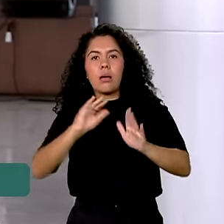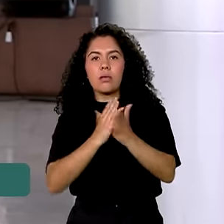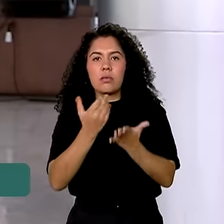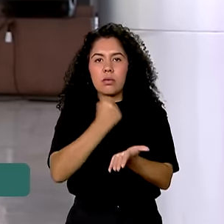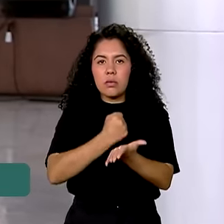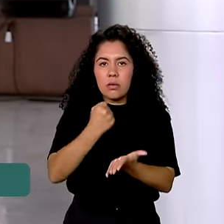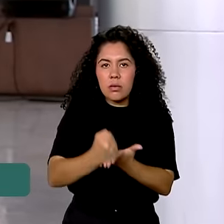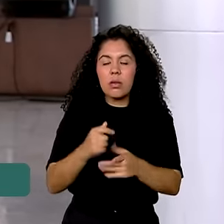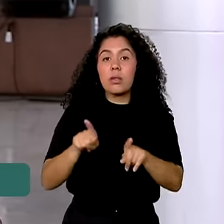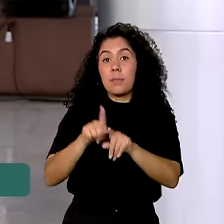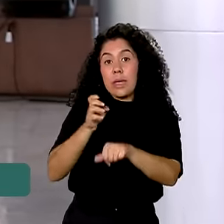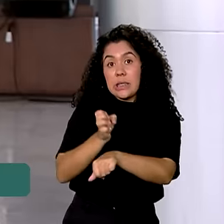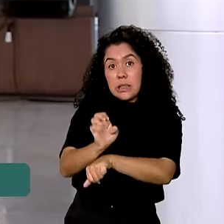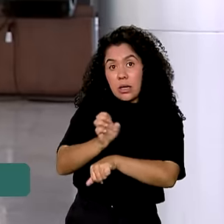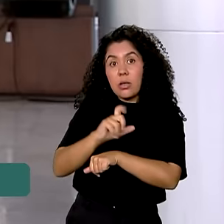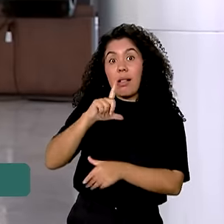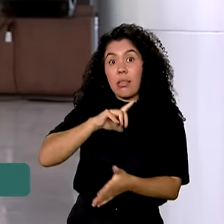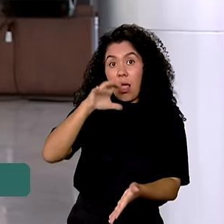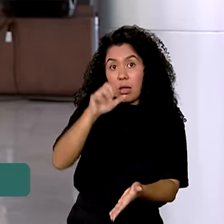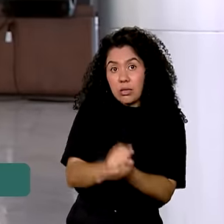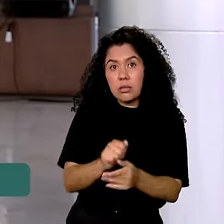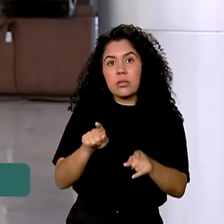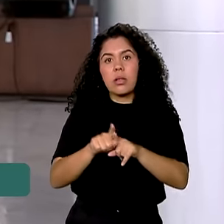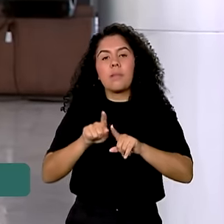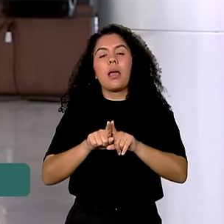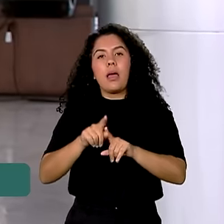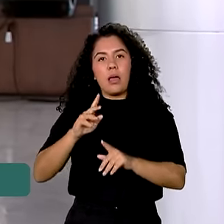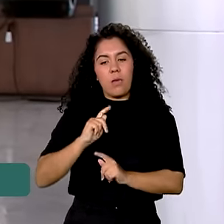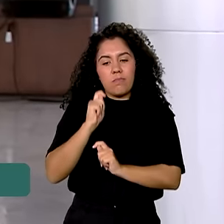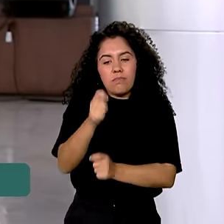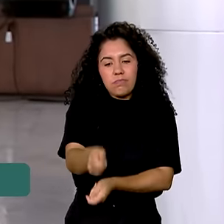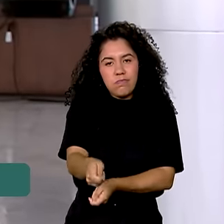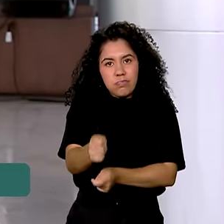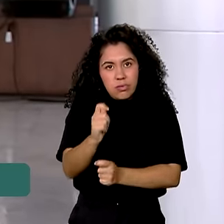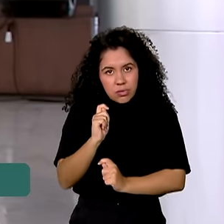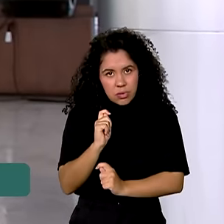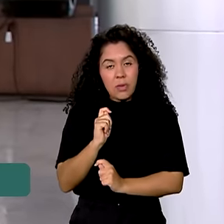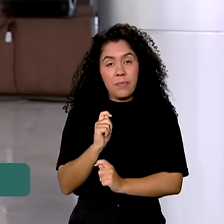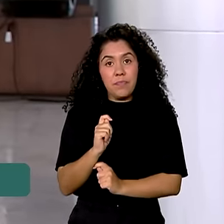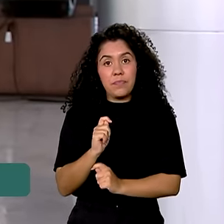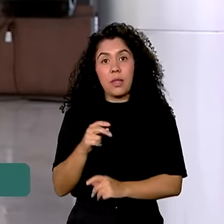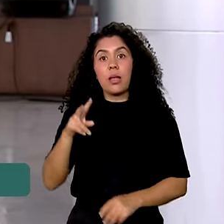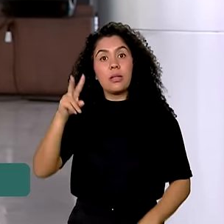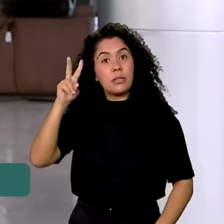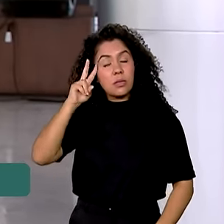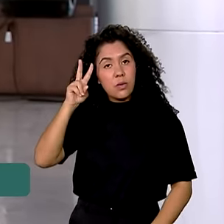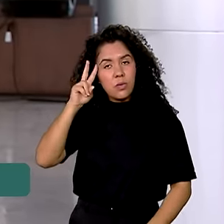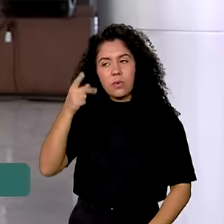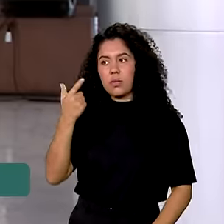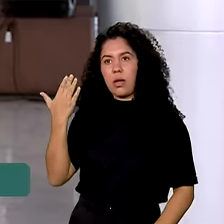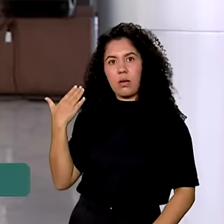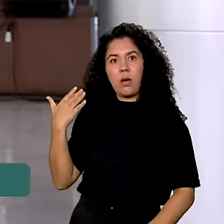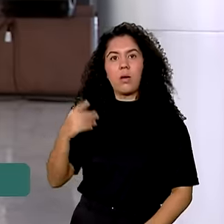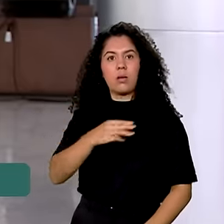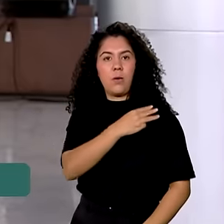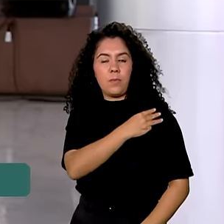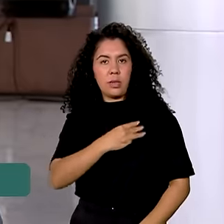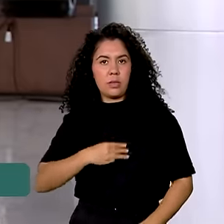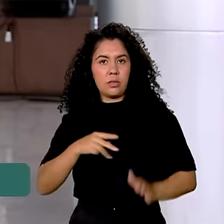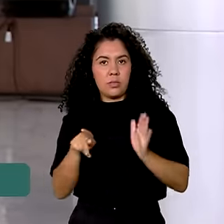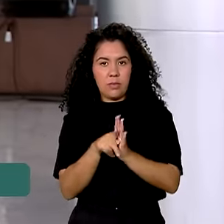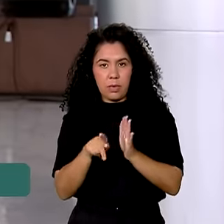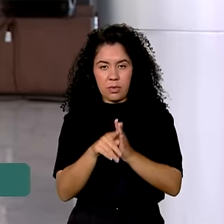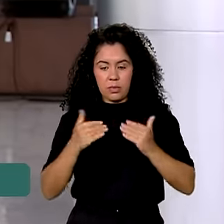estagiários registrados e pescadores artesanais. Nessa segunda-feira, o ministro do Trabalho e Emprego, Luiz Marinho,